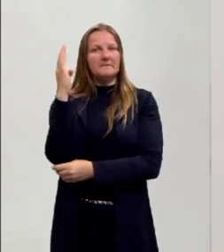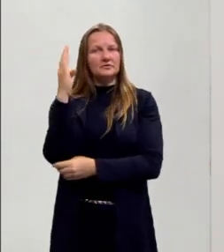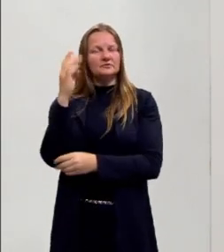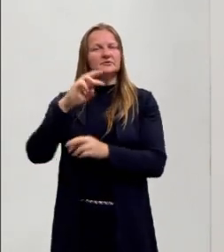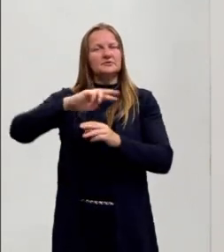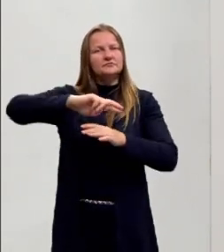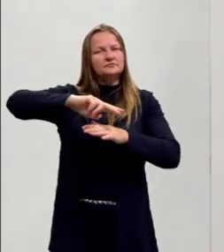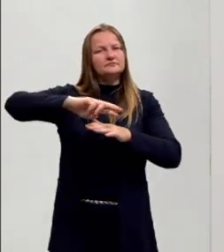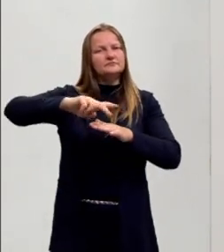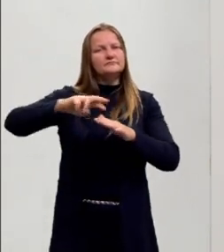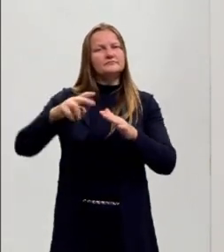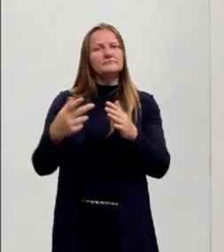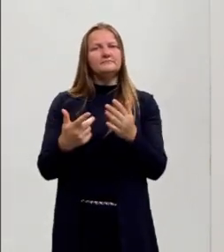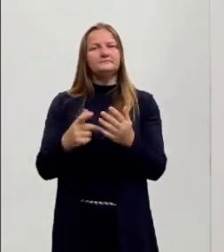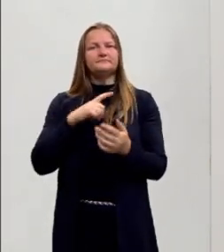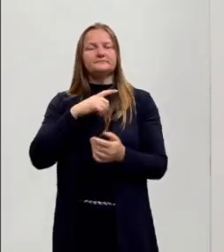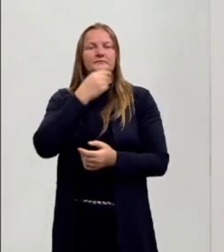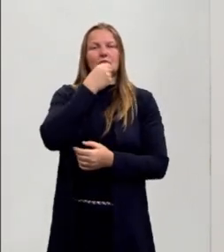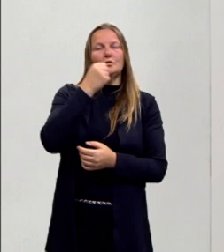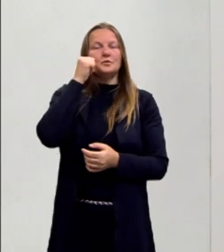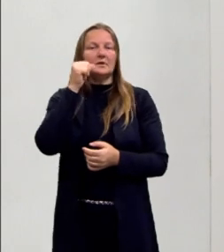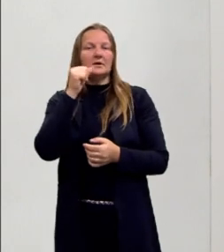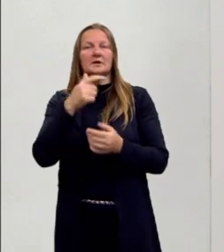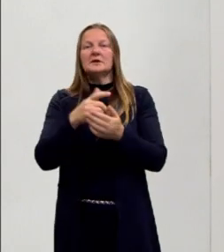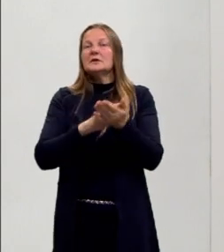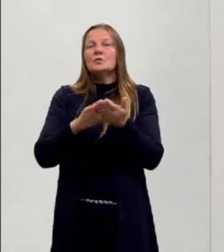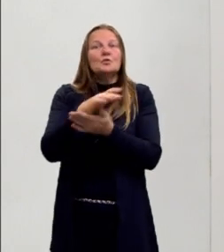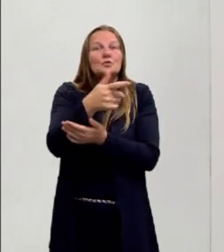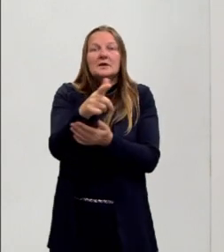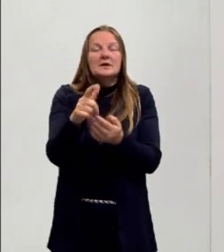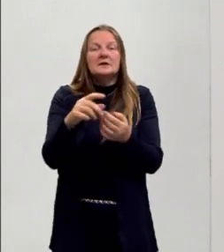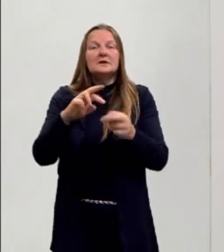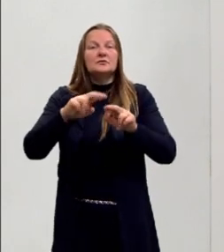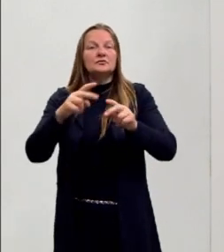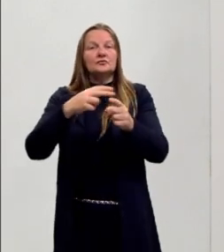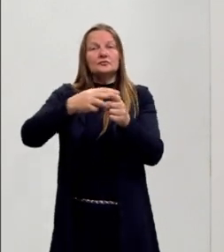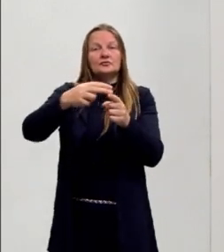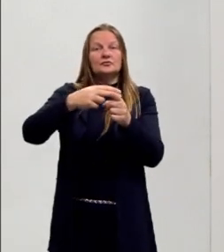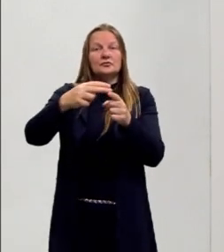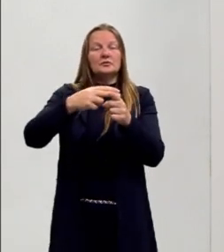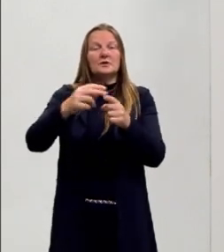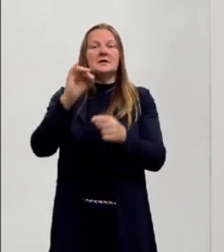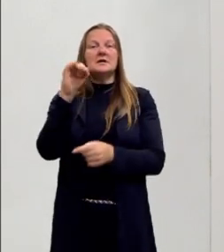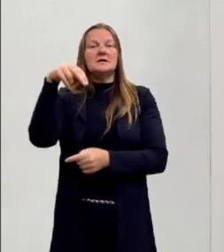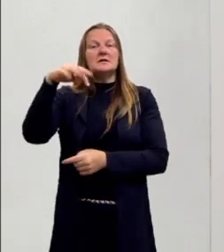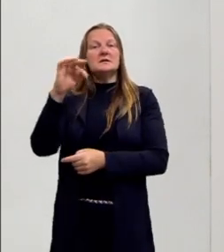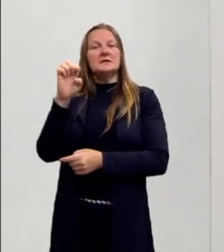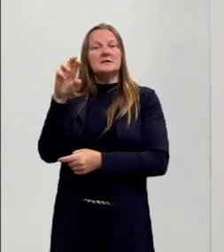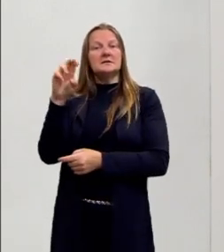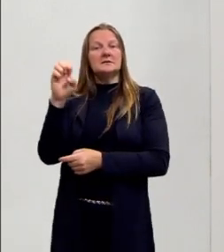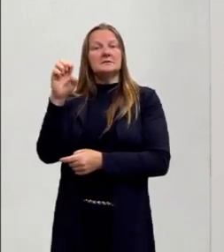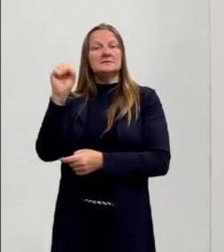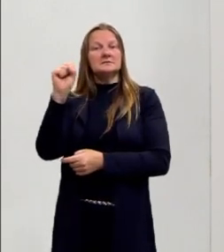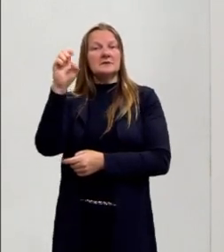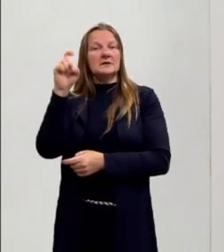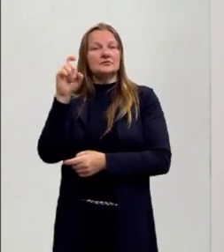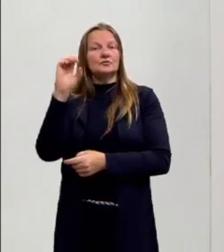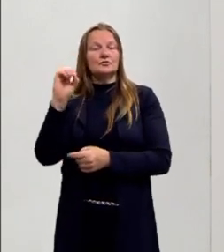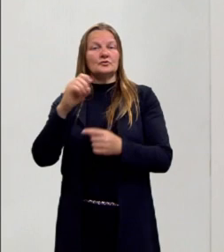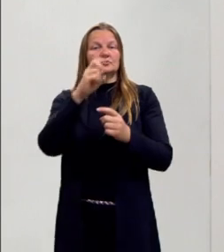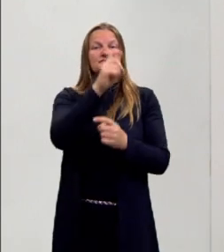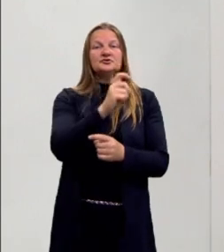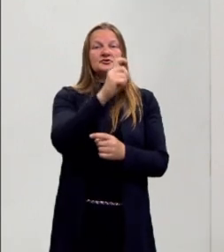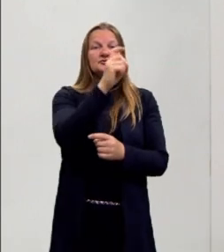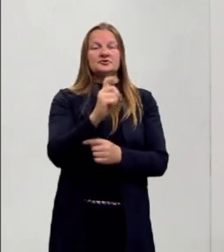que eles não têm o masculino e o feminino. A gente sabe que tem a questão do intersexo, que não se resume ao XX